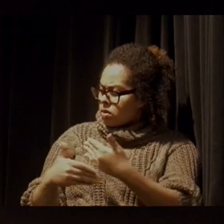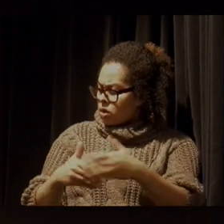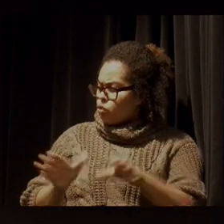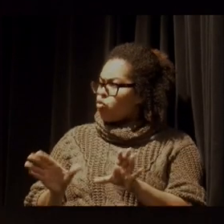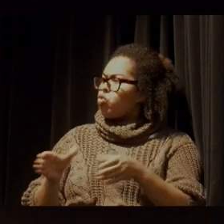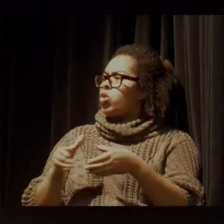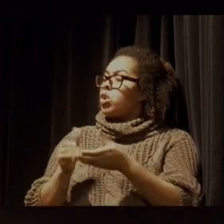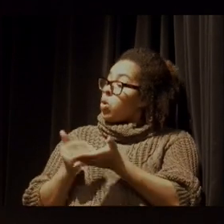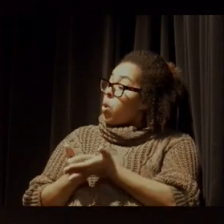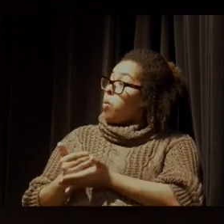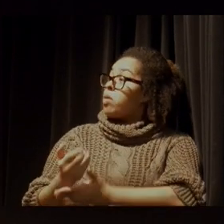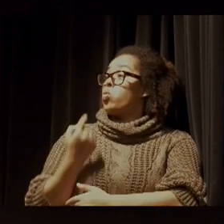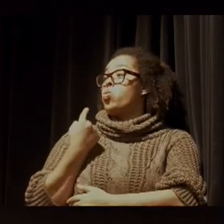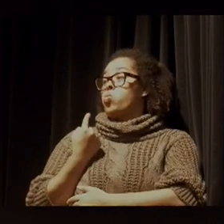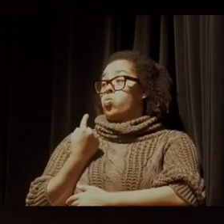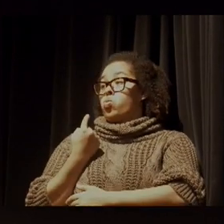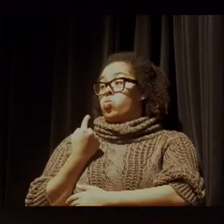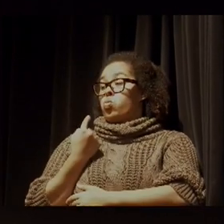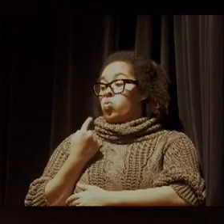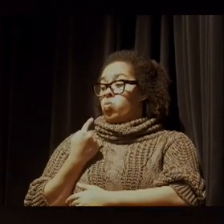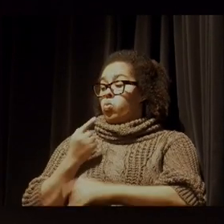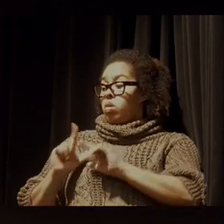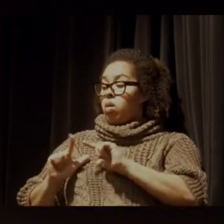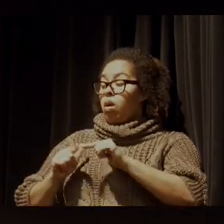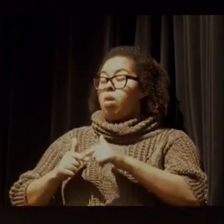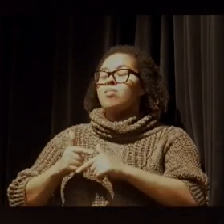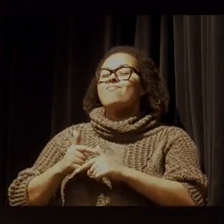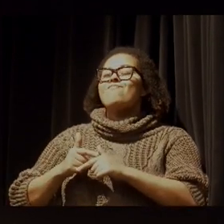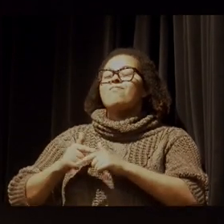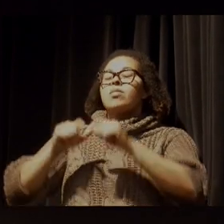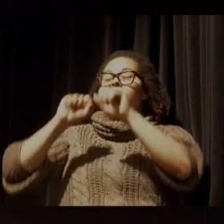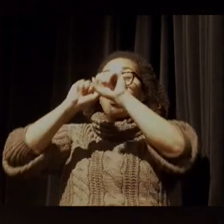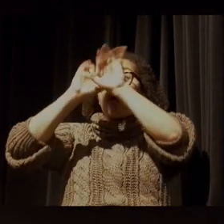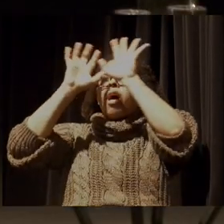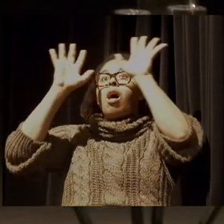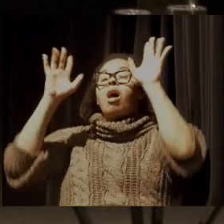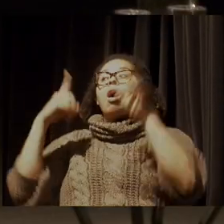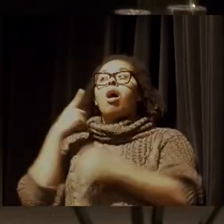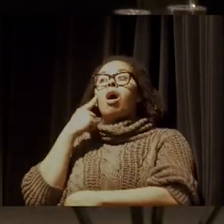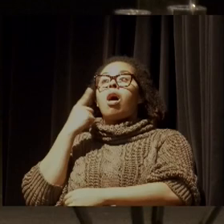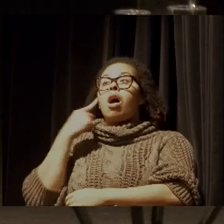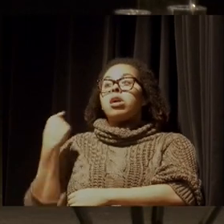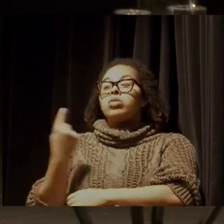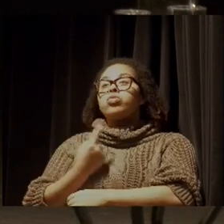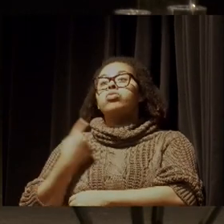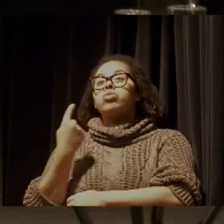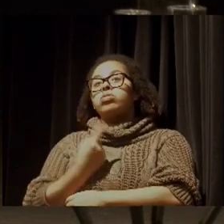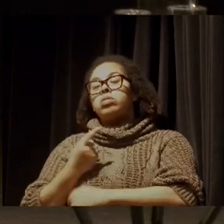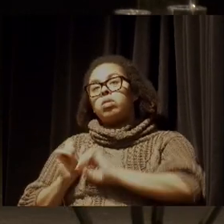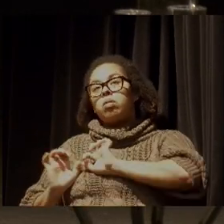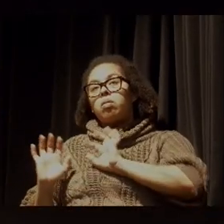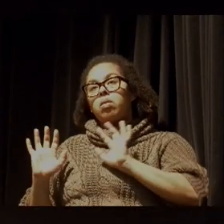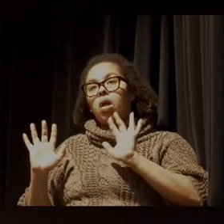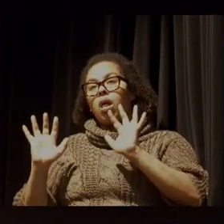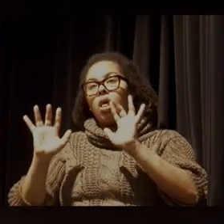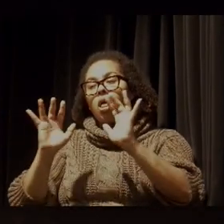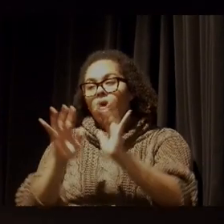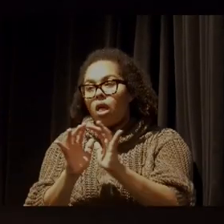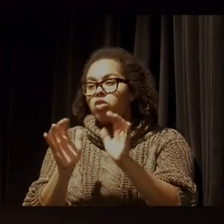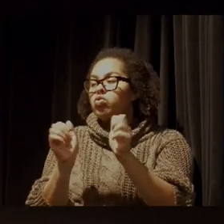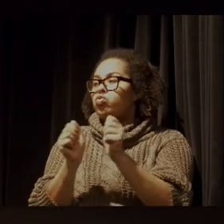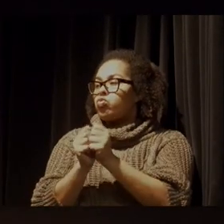de um engajamento e de um cair à ficha que é individual. E aí eu acho que a gente não pode também colocar,